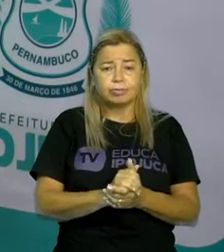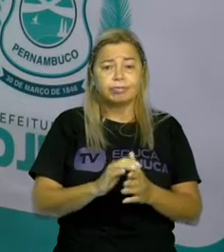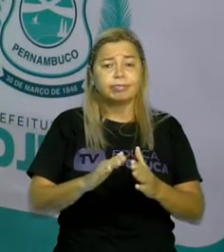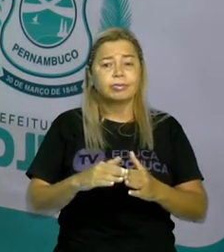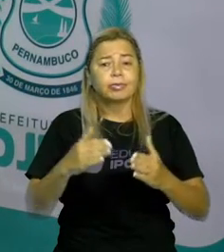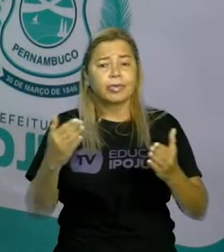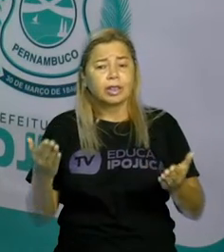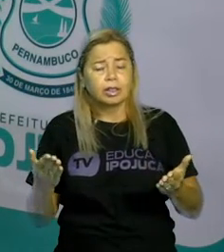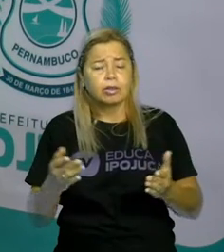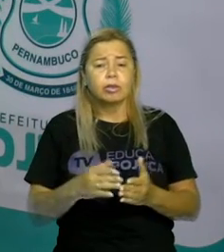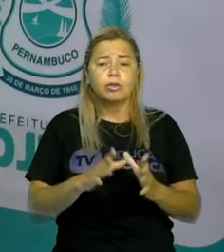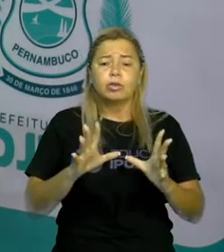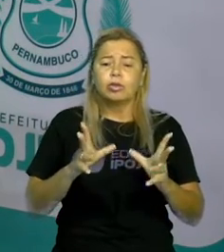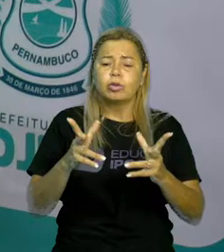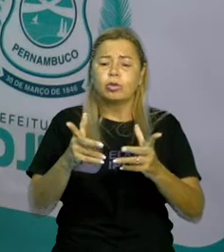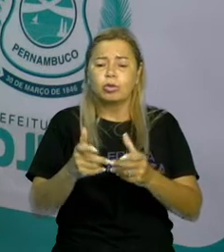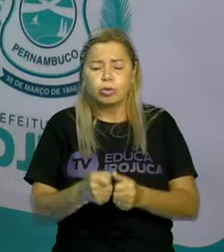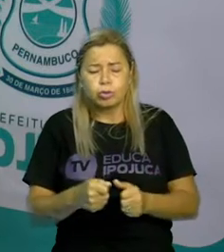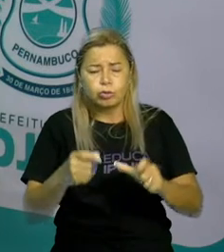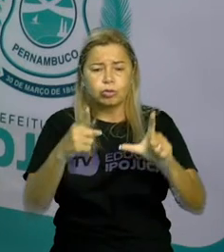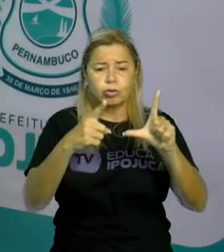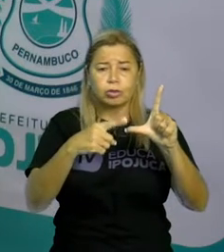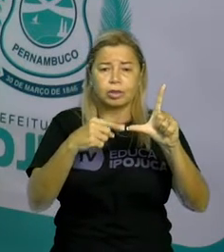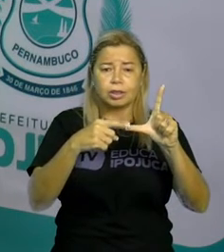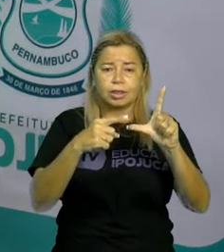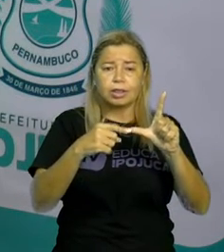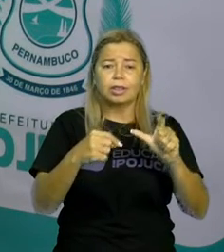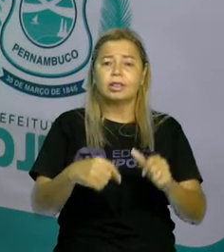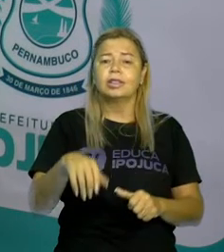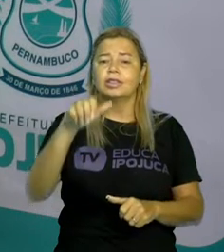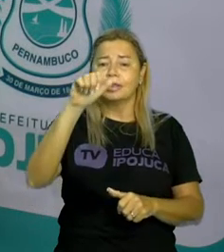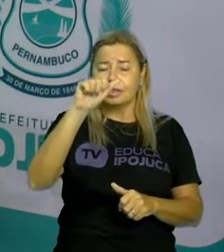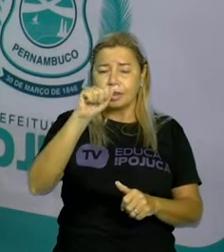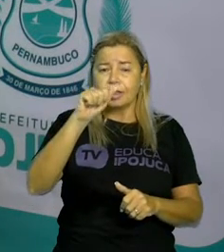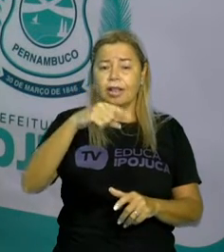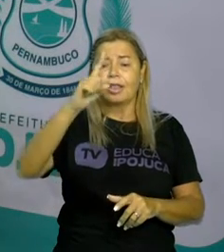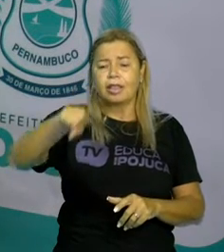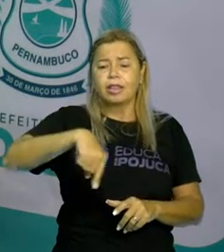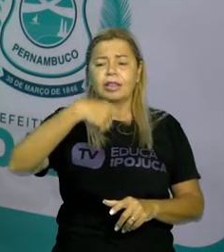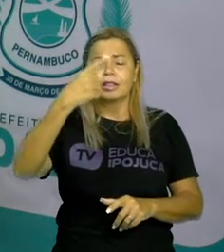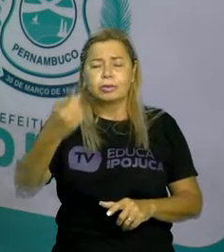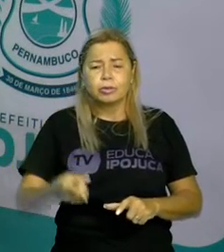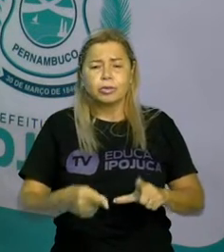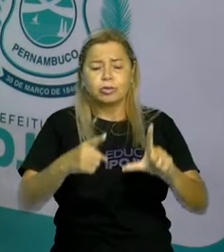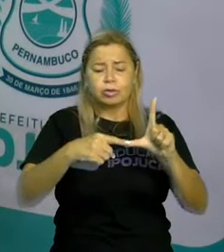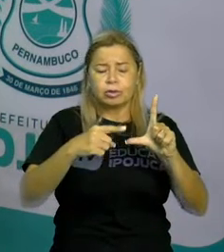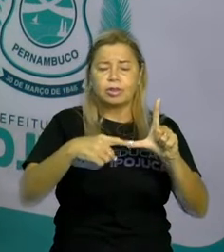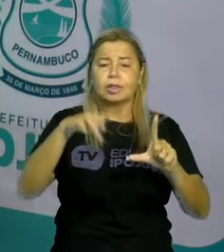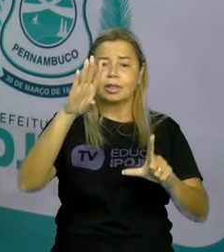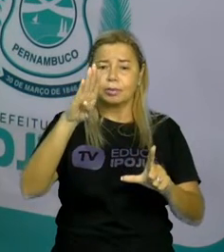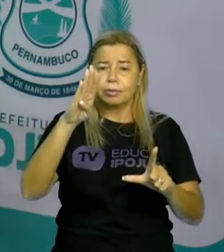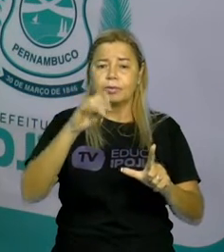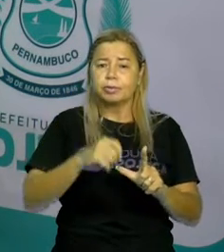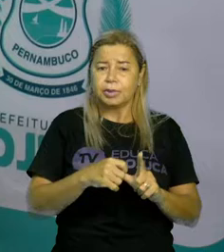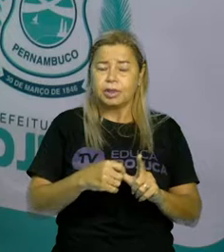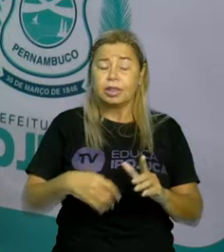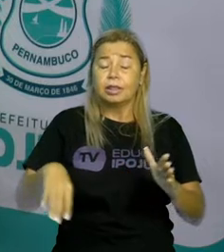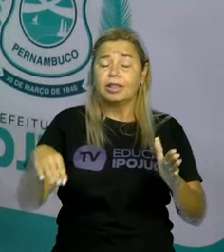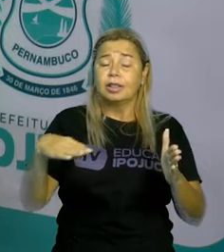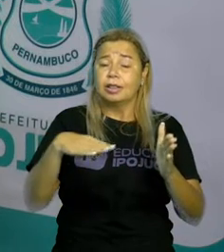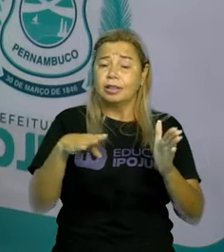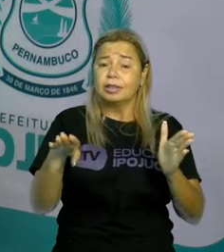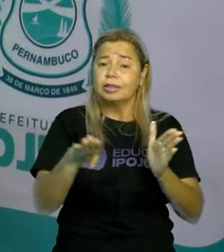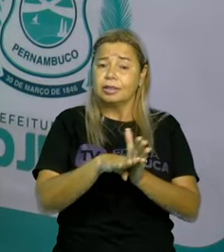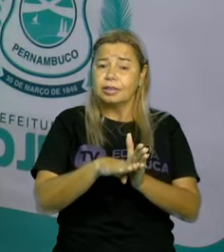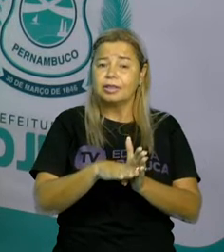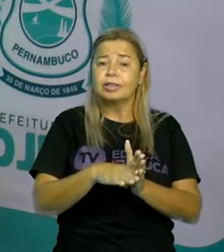as palavras do dicionário com a letra A. Depois com a letra B, com a letra C. E assim até chegar no Z. E depois da primeira letra A,